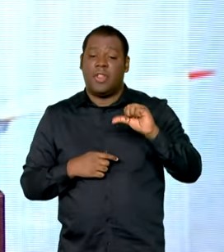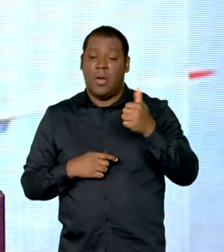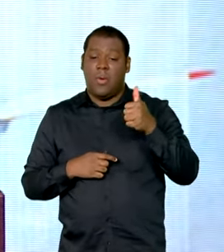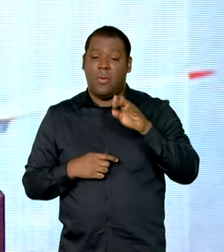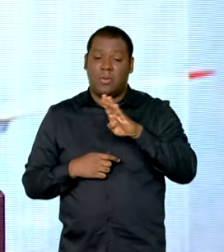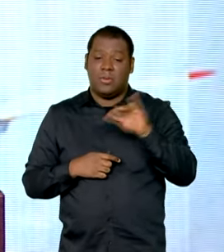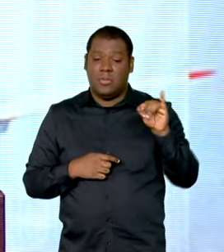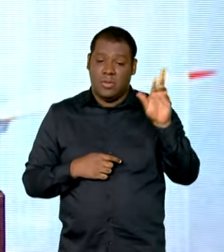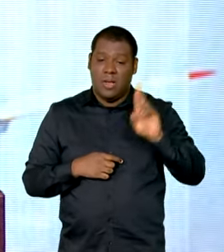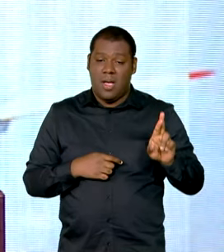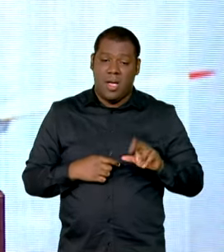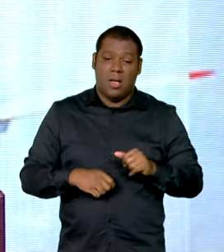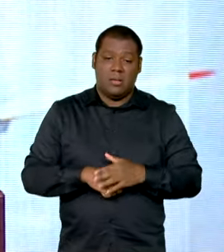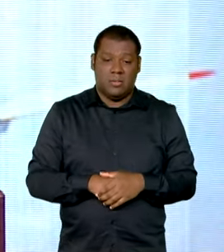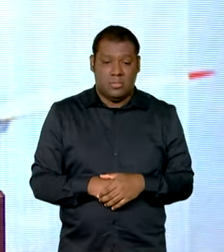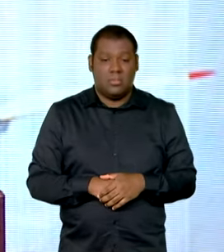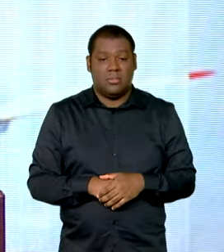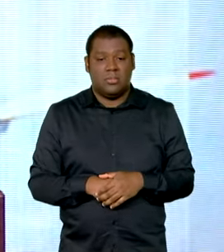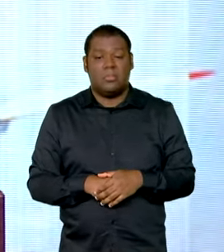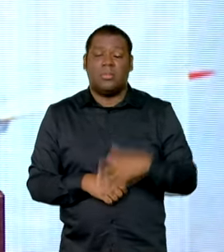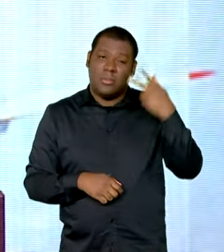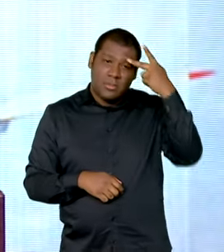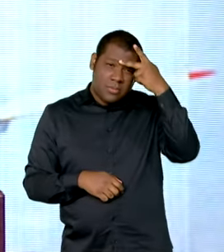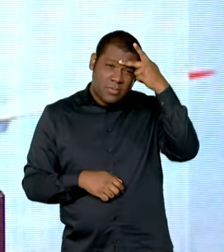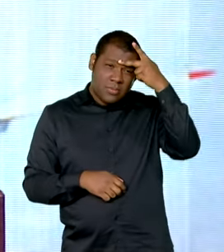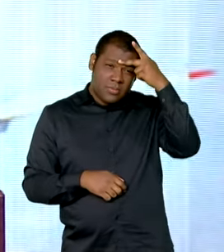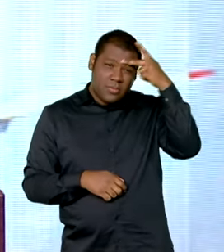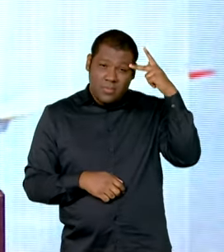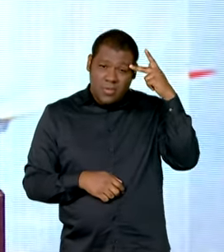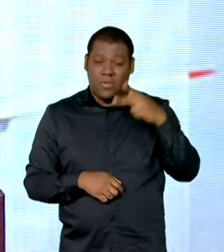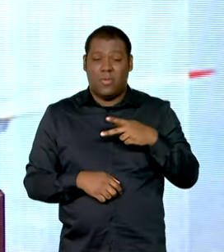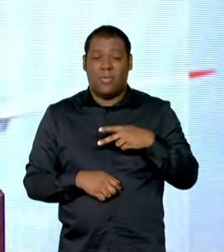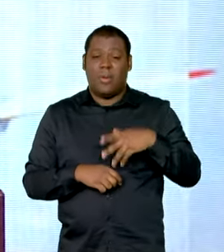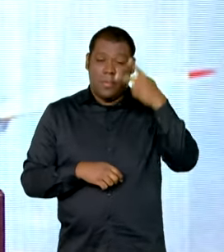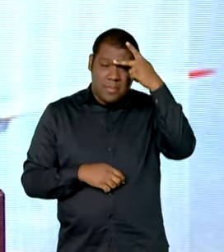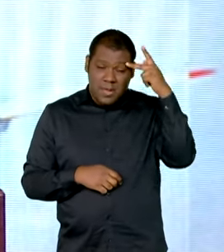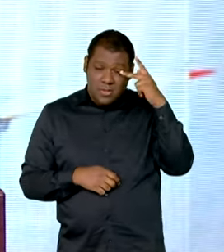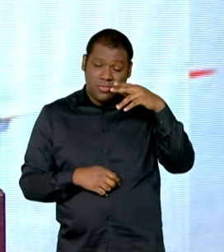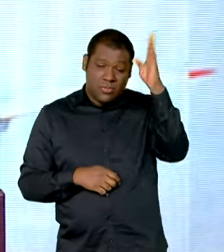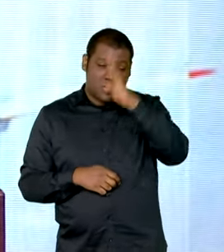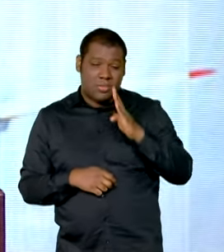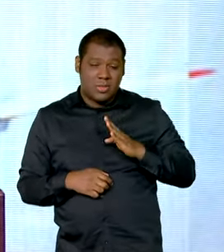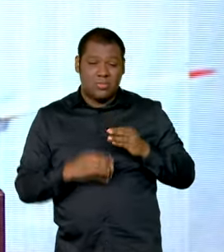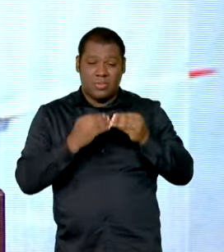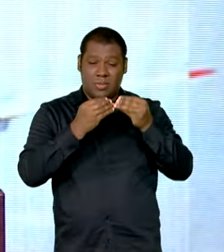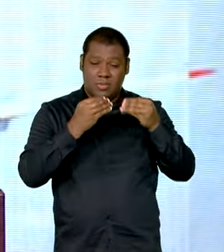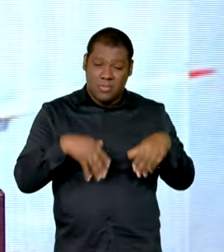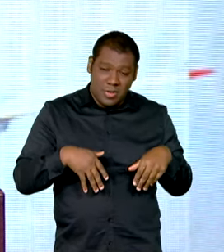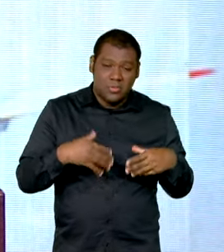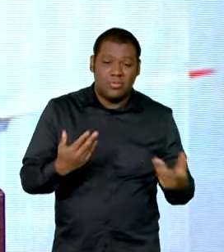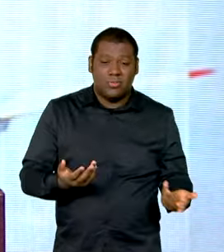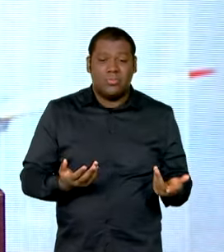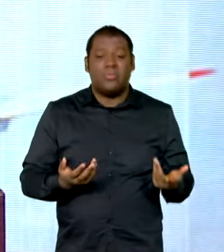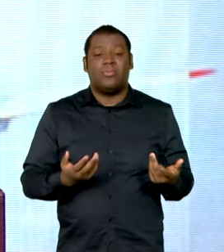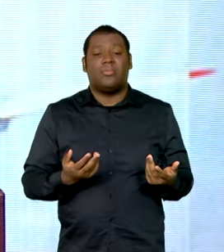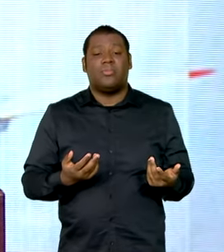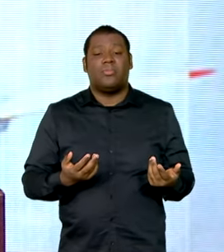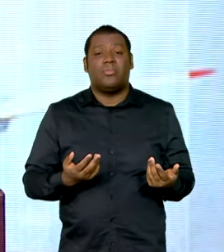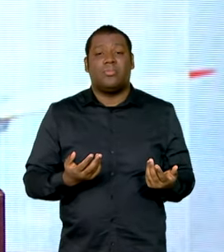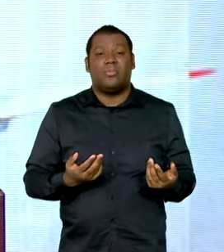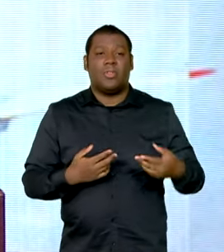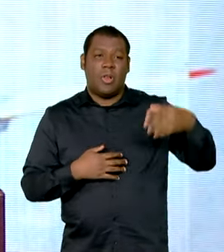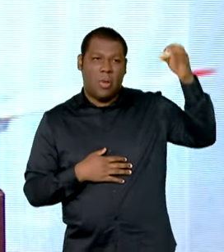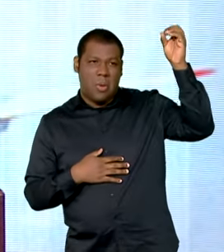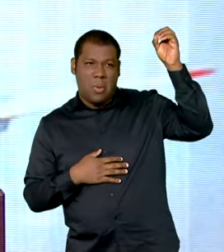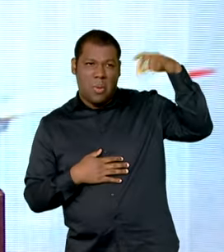Essas duas contas foram contraídas de forma irresponsável e nunca deveriam ter sido, deputado Danilo,